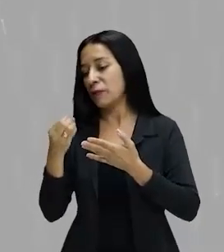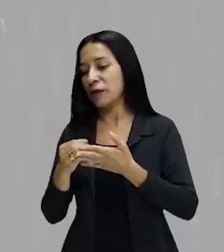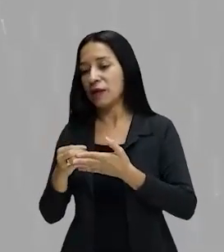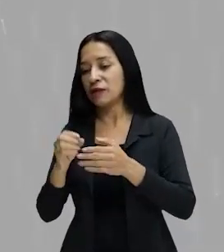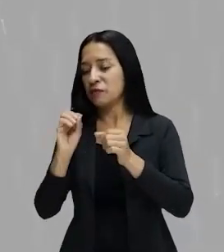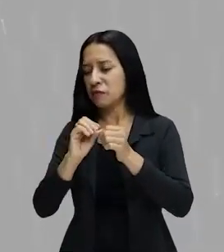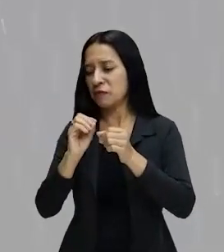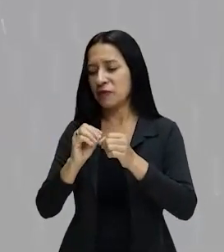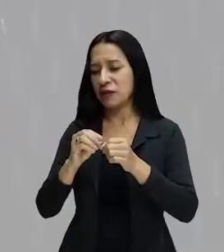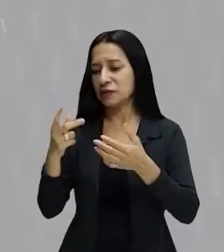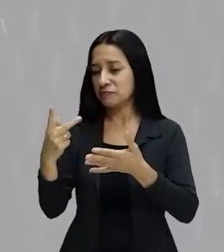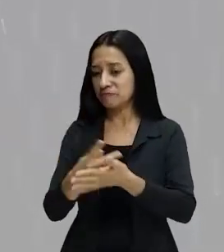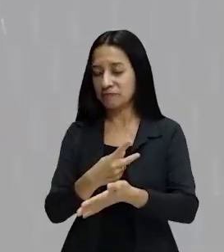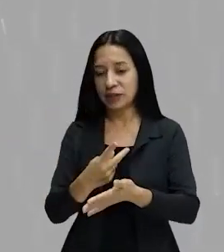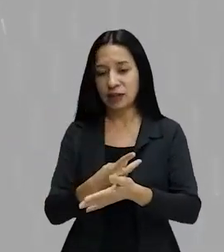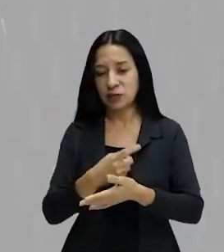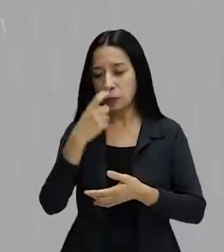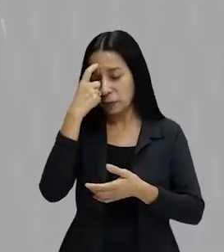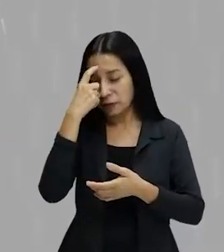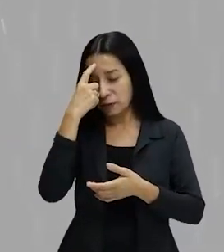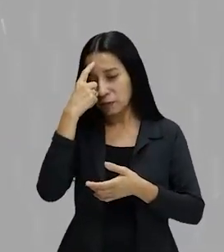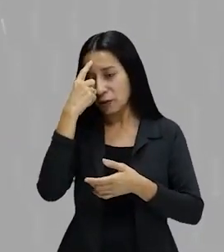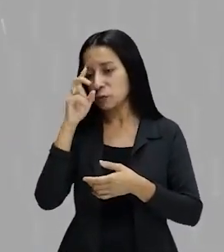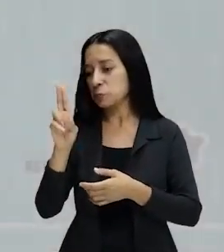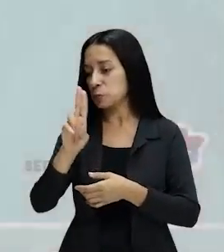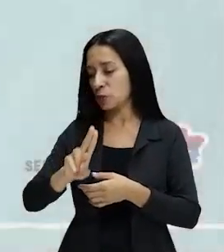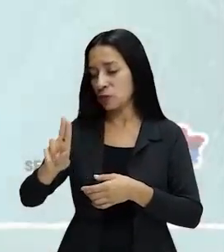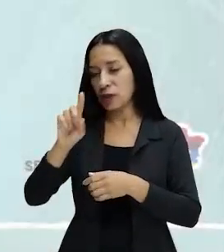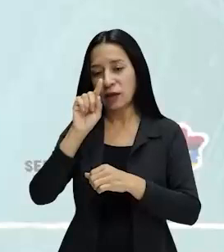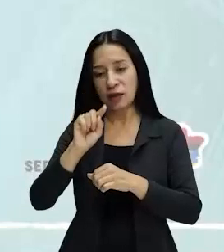também contribui para o mal, para um tipo de pensamento como esse aí, minha gente.